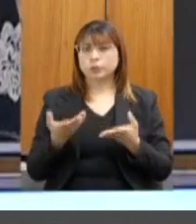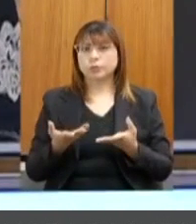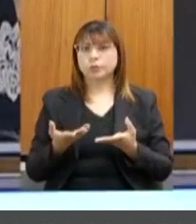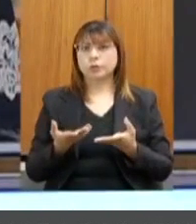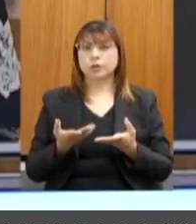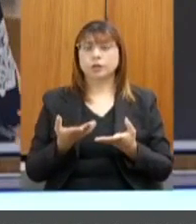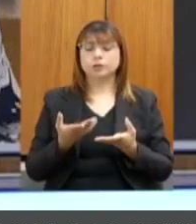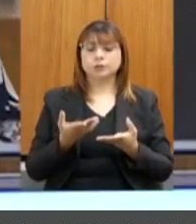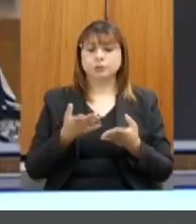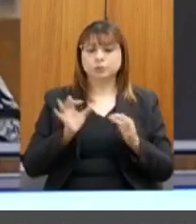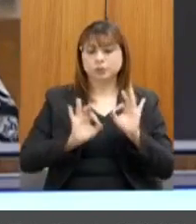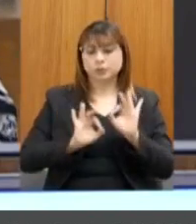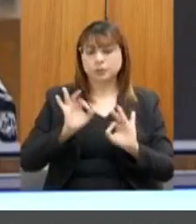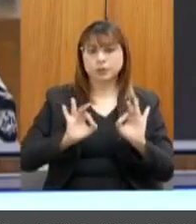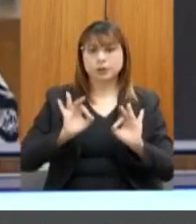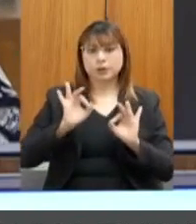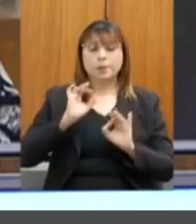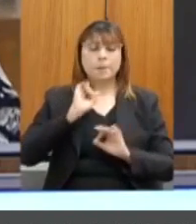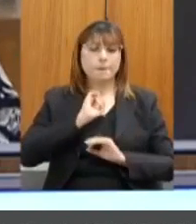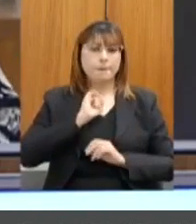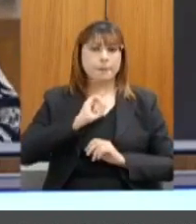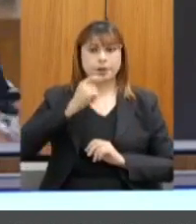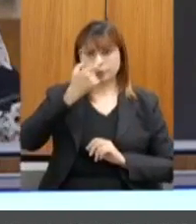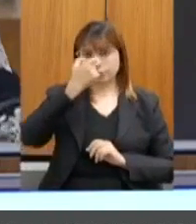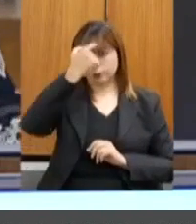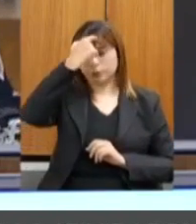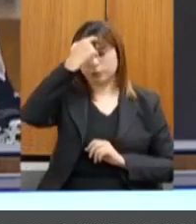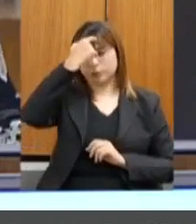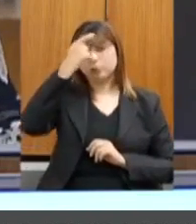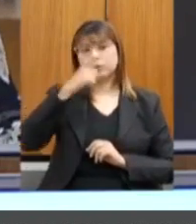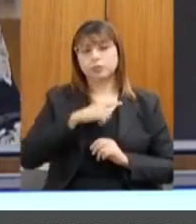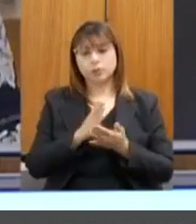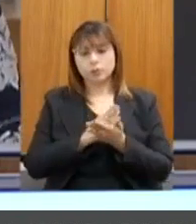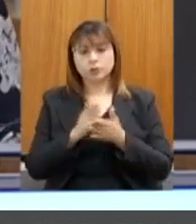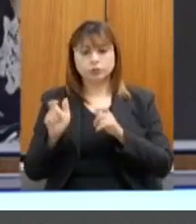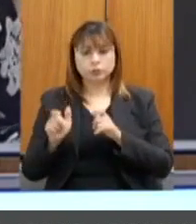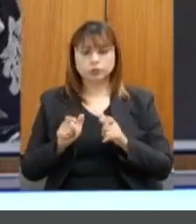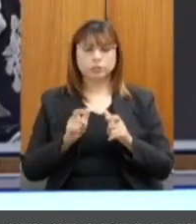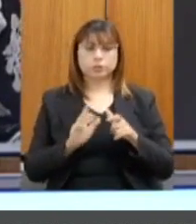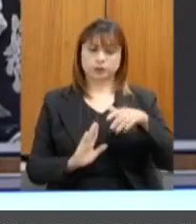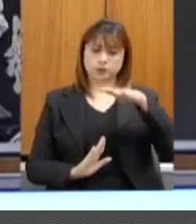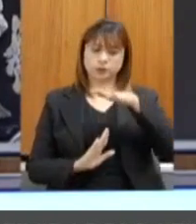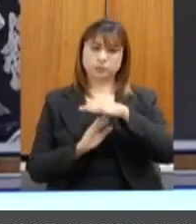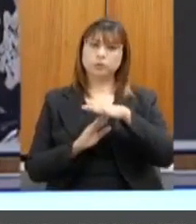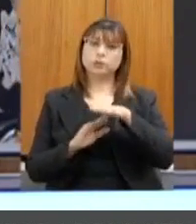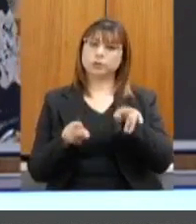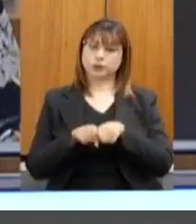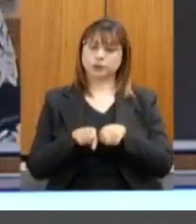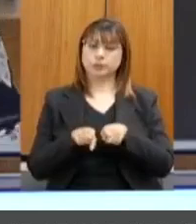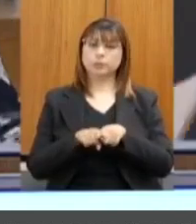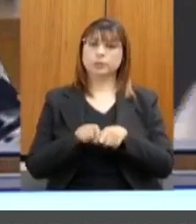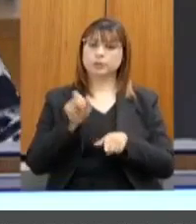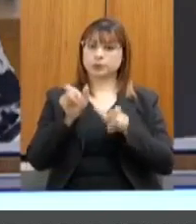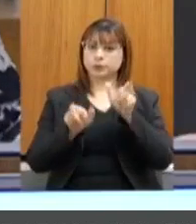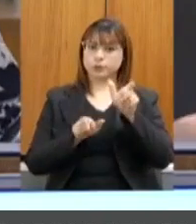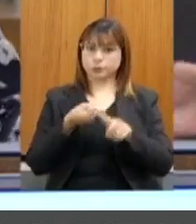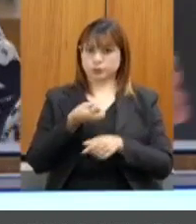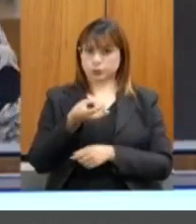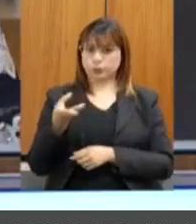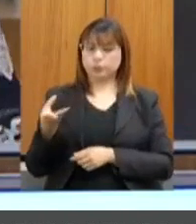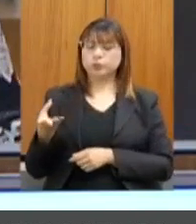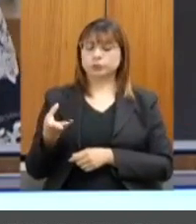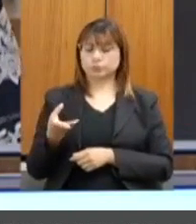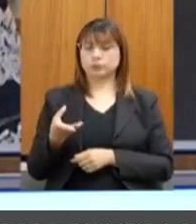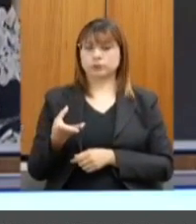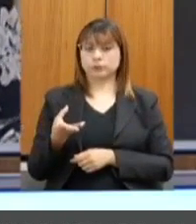Plano Minas Consciente, como eu mencionei, algumas unidades de conservação, com limitação de público, foram reestabelecidas para